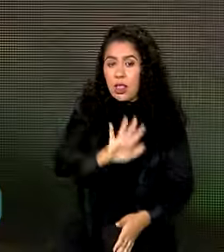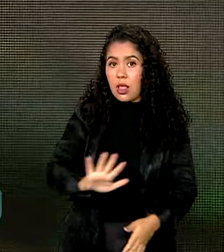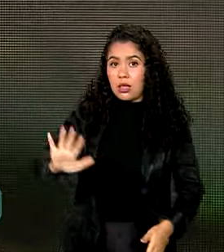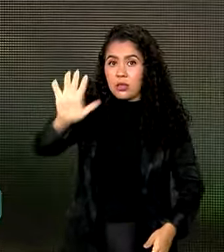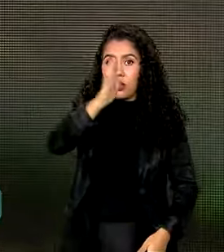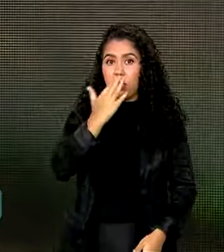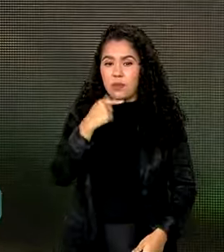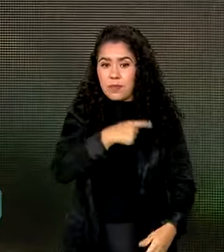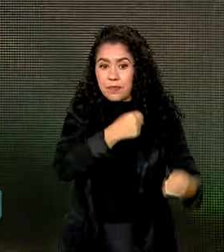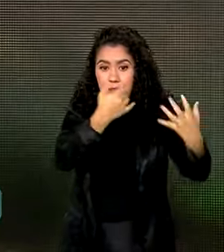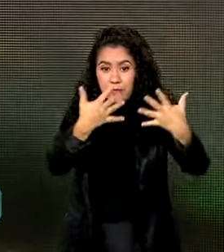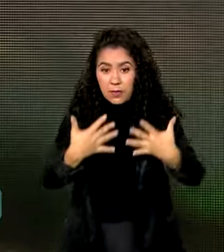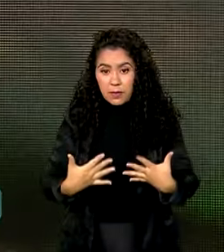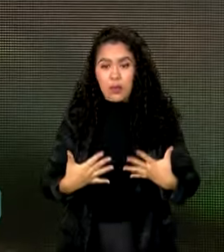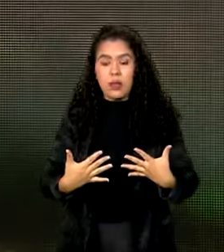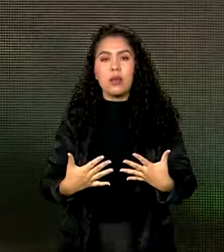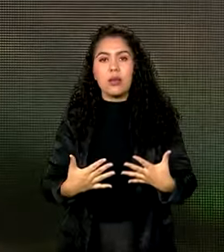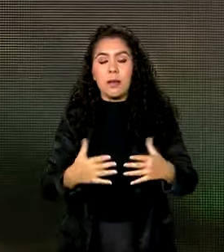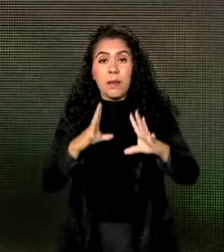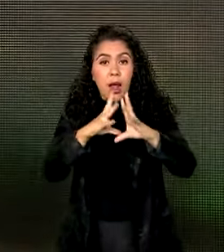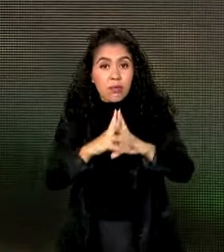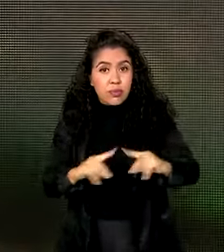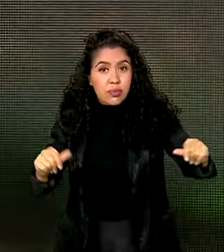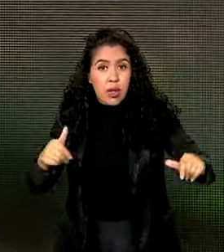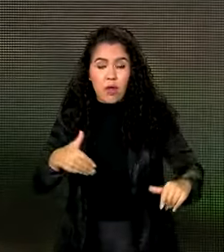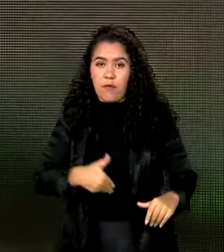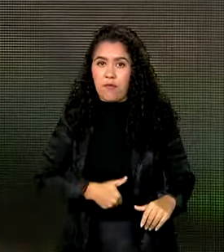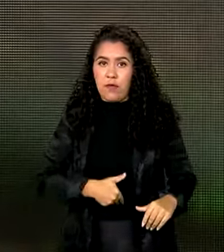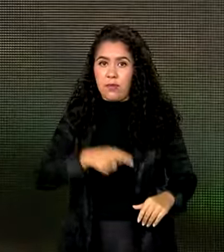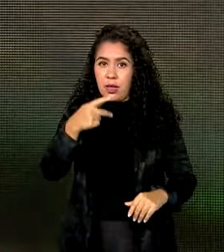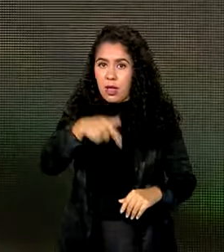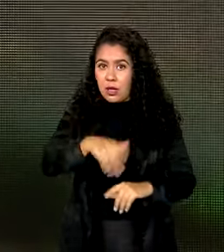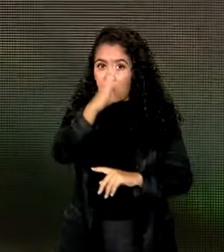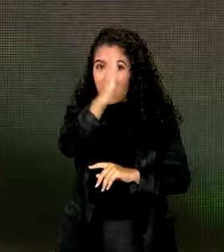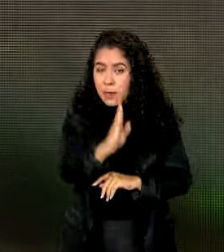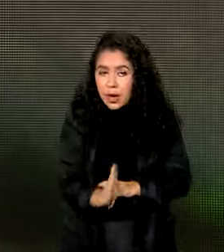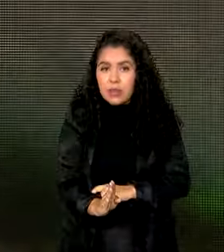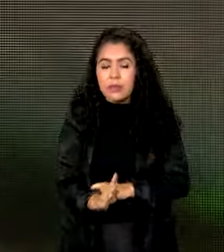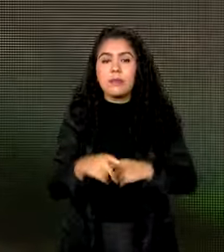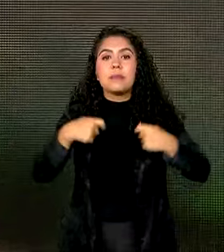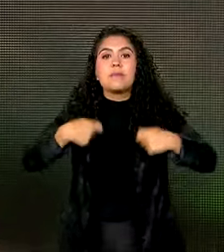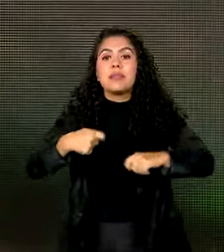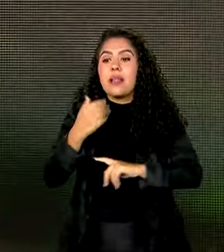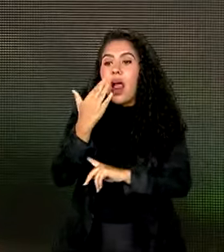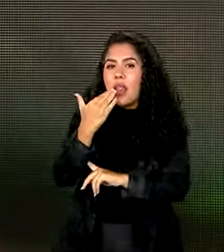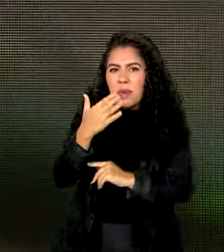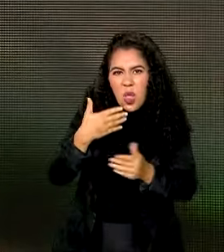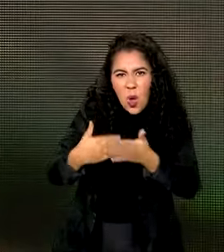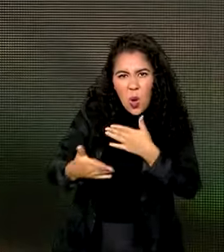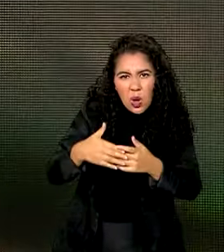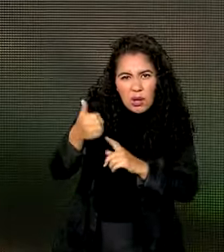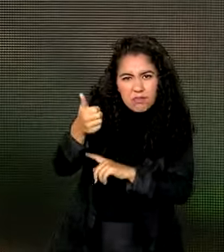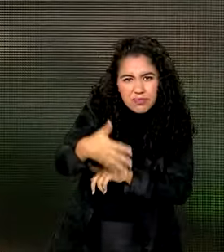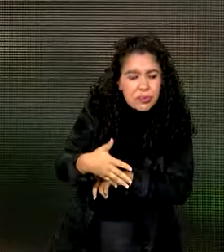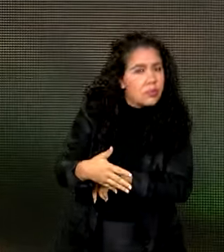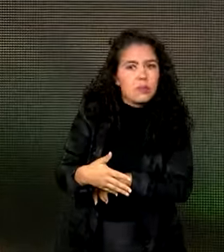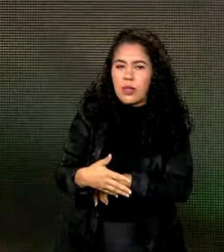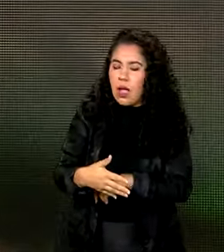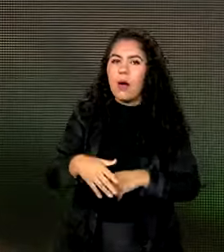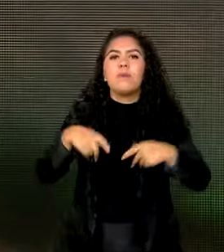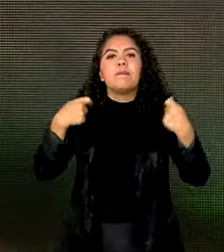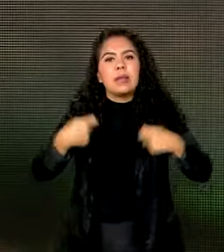Para tirar o Brasil do mapa da fome, precisamos de alimento. Mas o Brasil não quer qualquer alimento. O Brasil quer